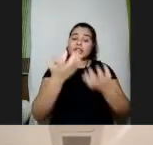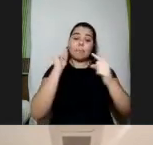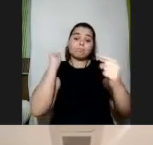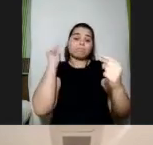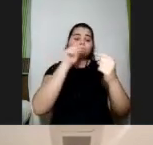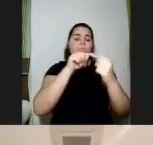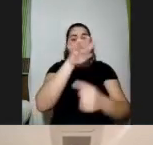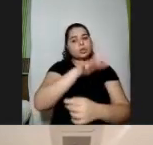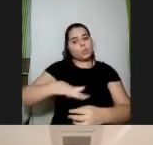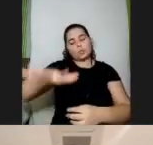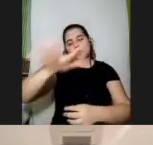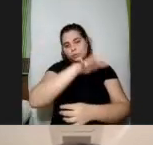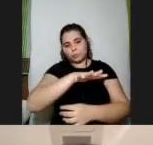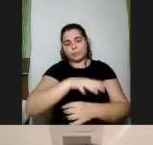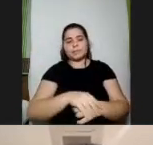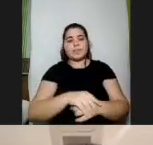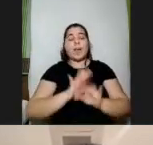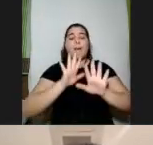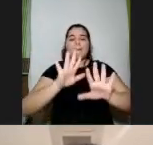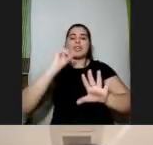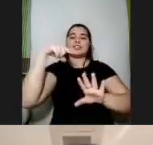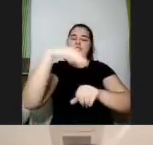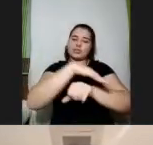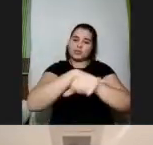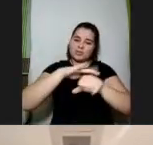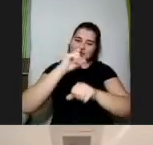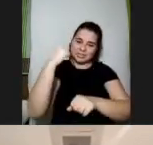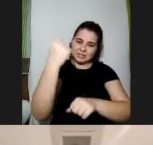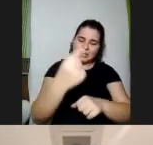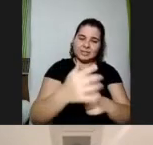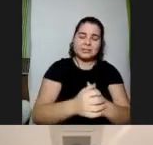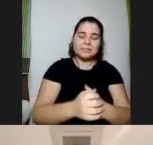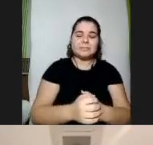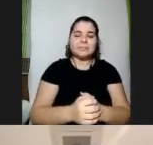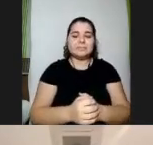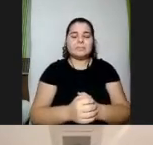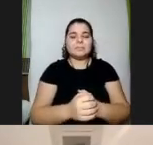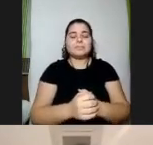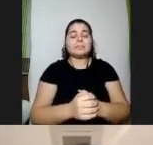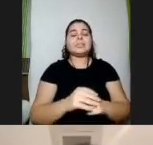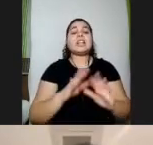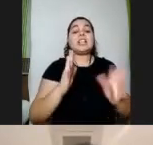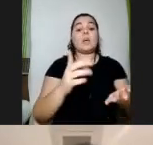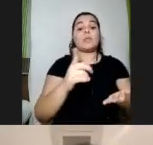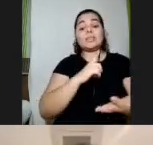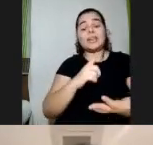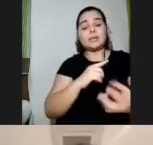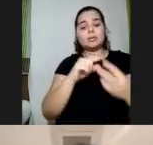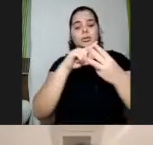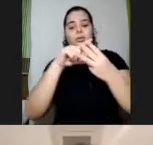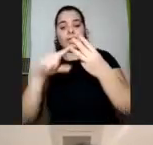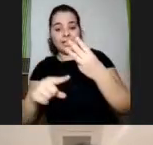chegar a todo mundo a gente fala mais disso na próxima aula Maria temos aqui três